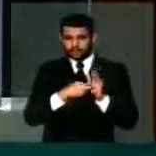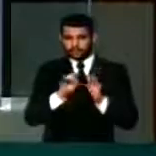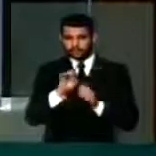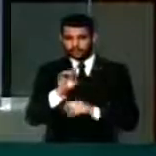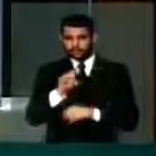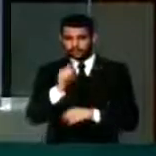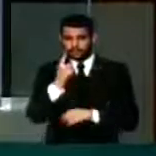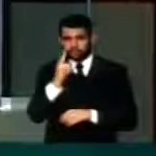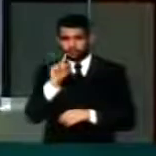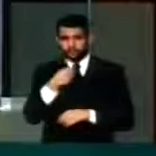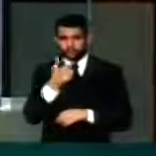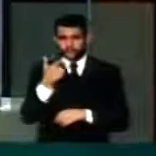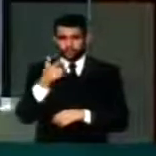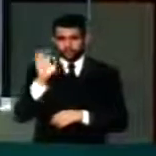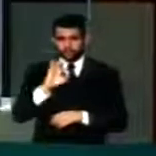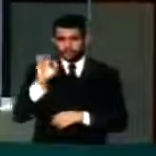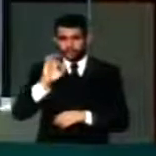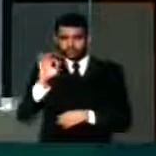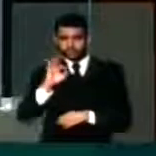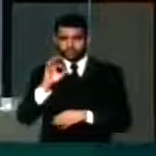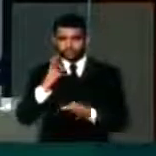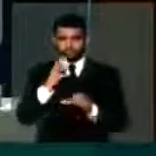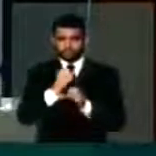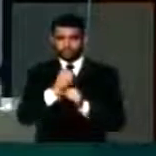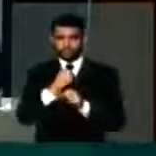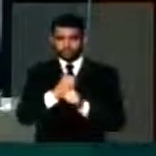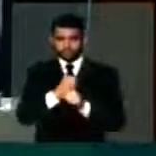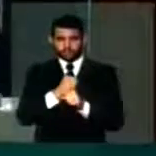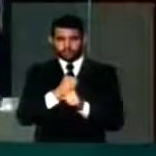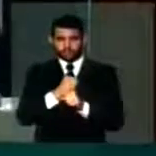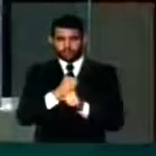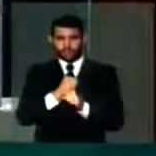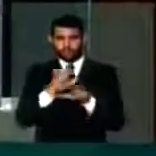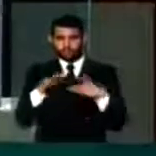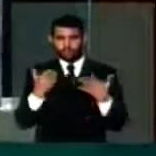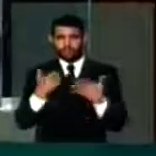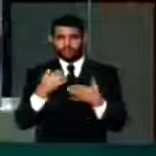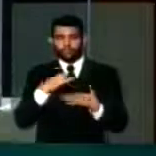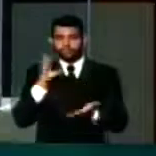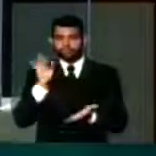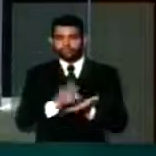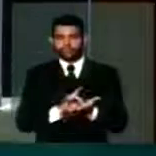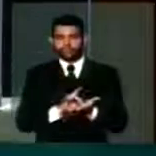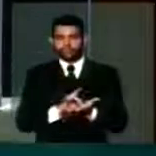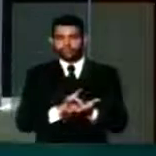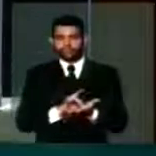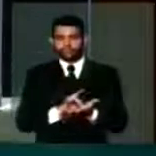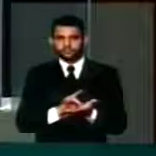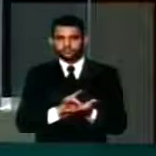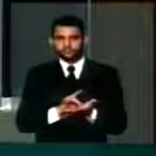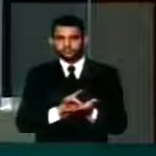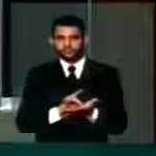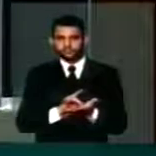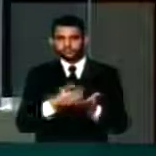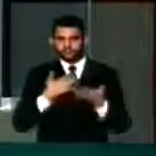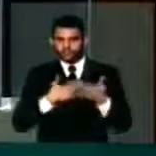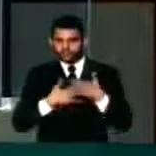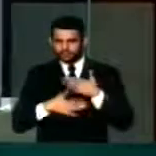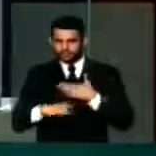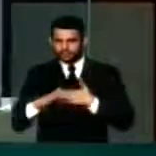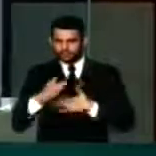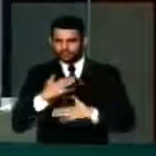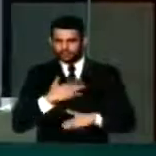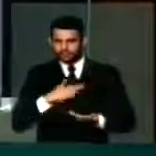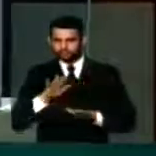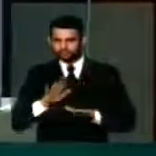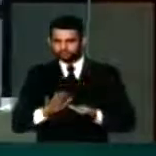1,2% do orçamento. Então não é real. Vamos devagar com o